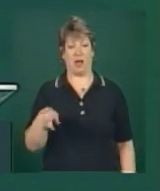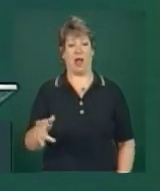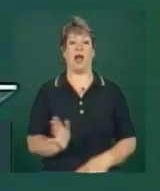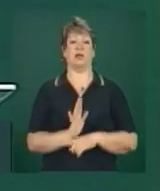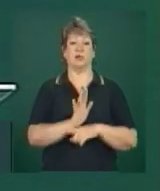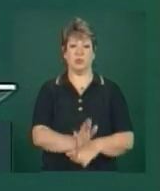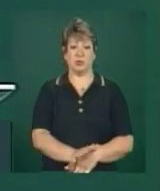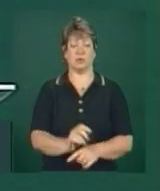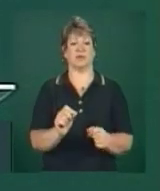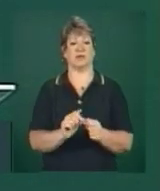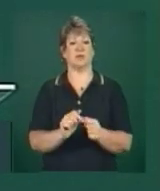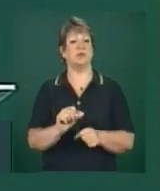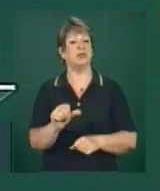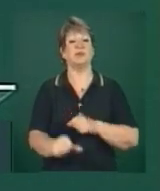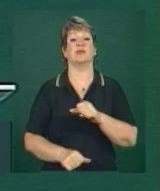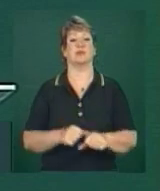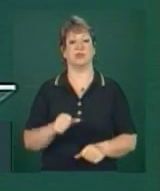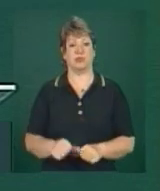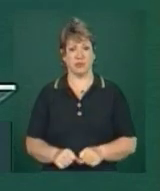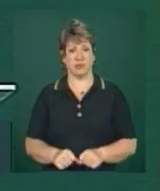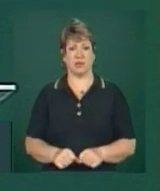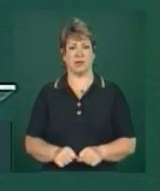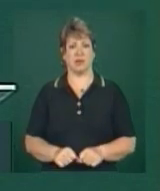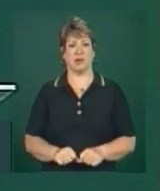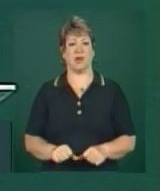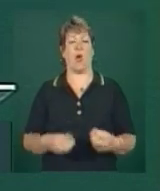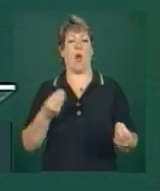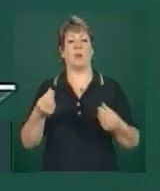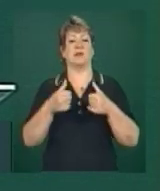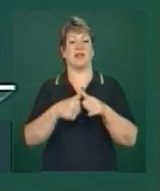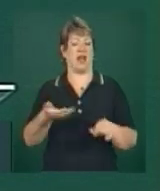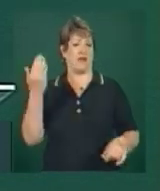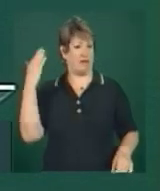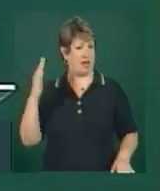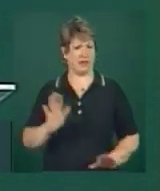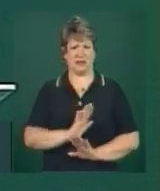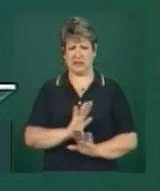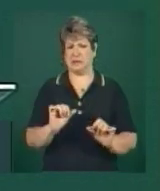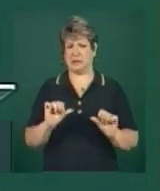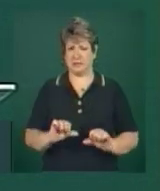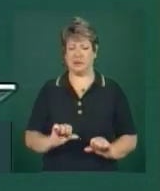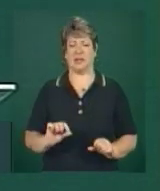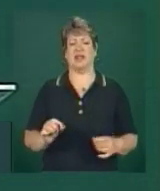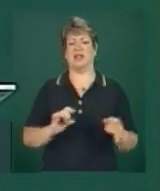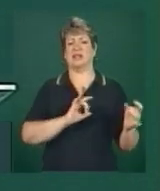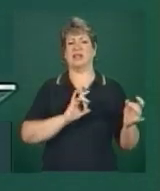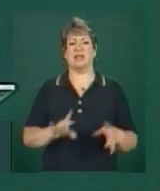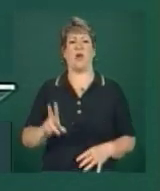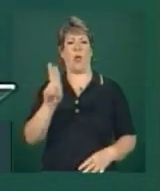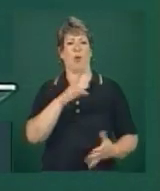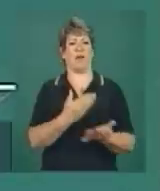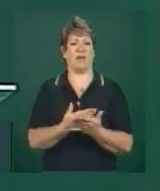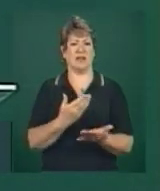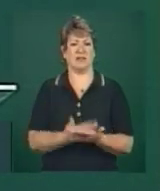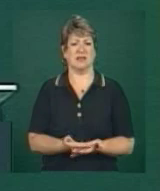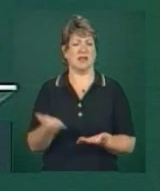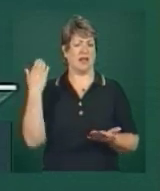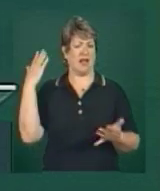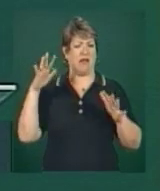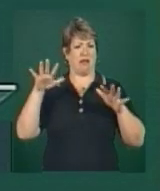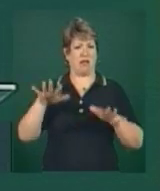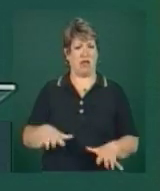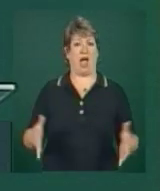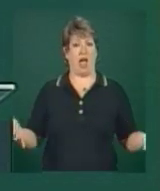a reverter um quadro terrível de abandono das universidades, hoje nós